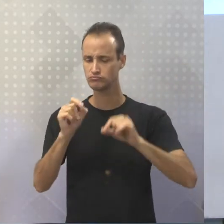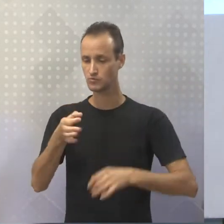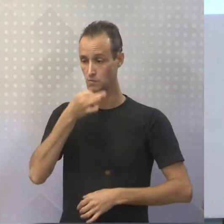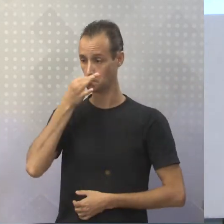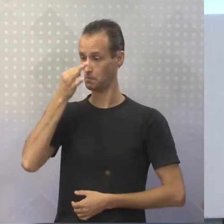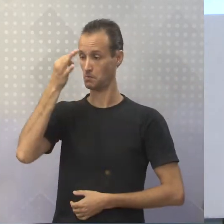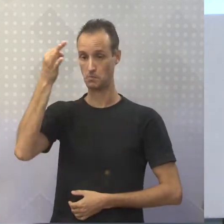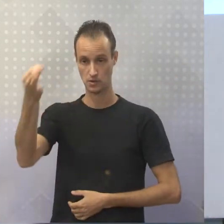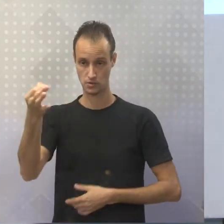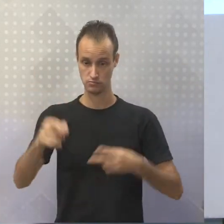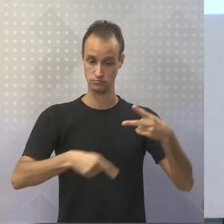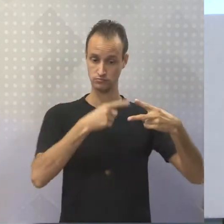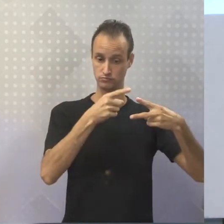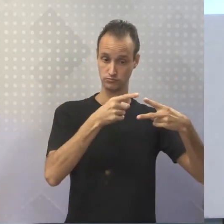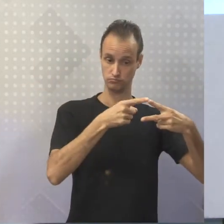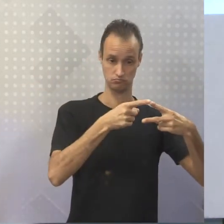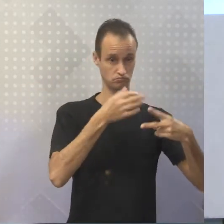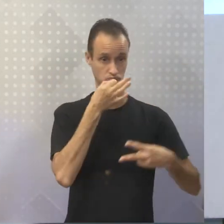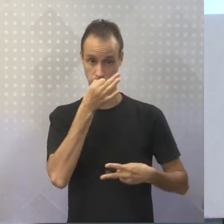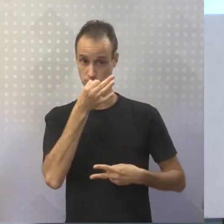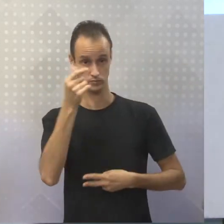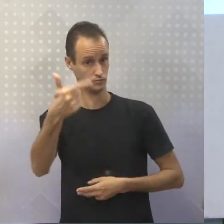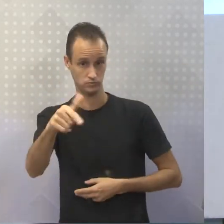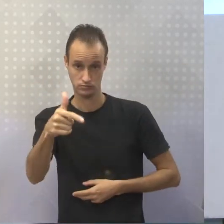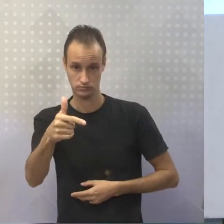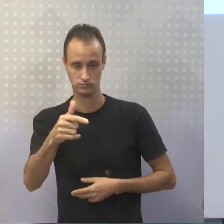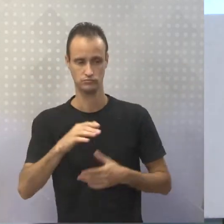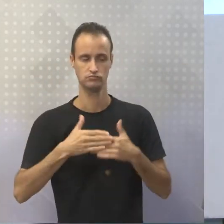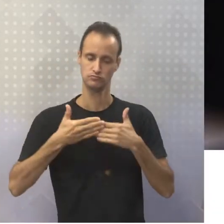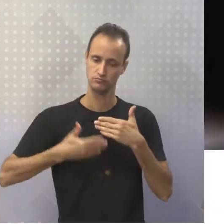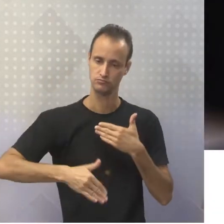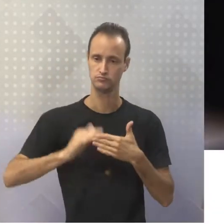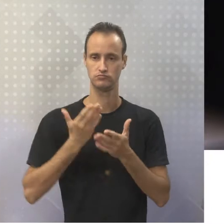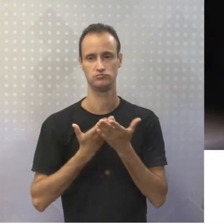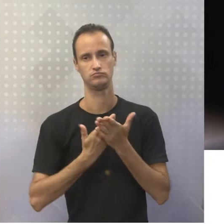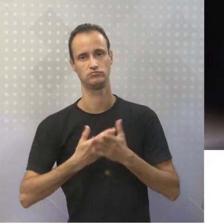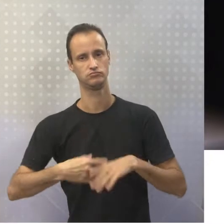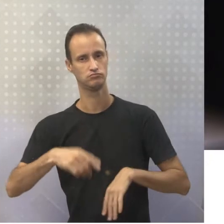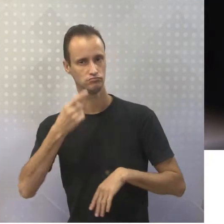opinião. Na notícia, não. A gente vai ver isso ao longo da aula.